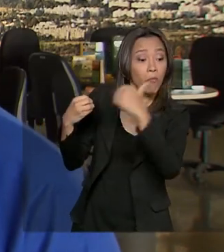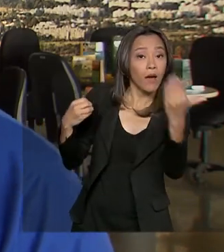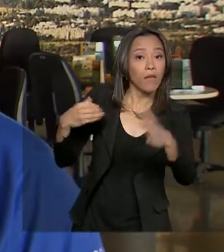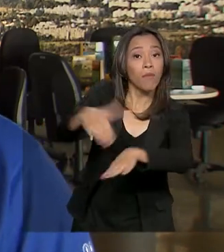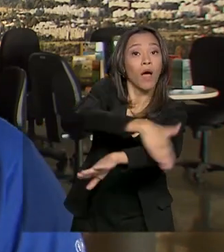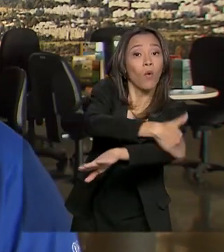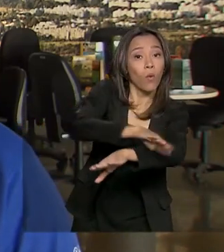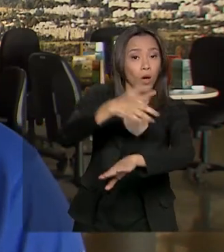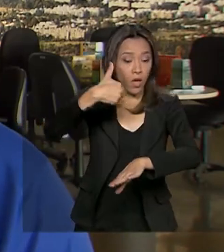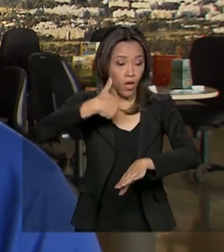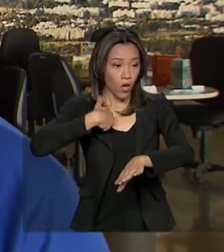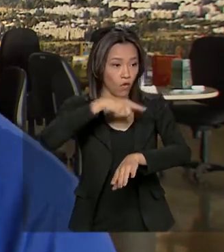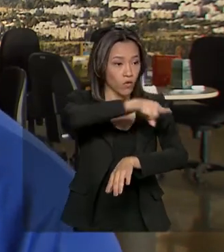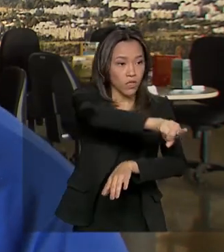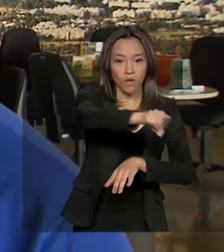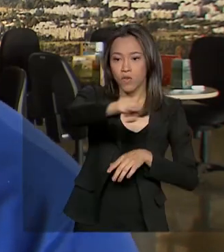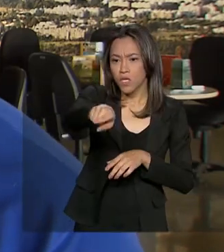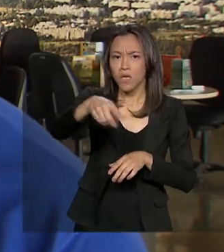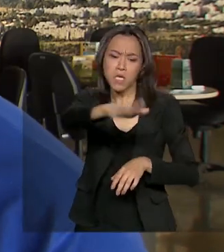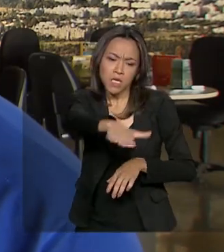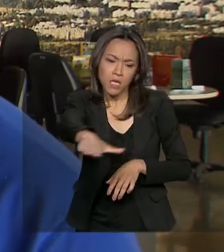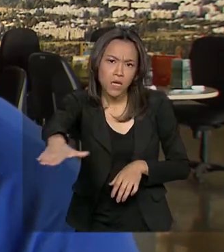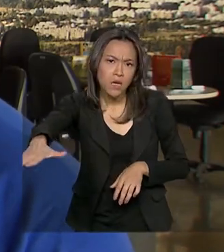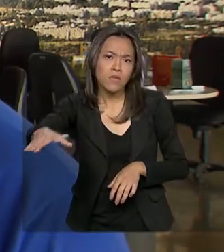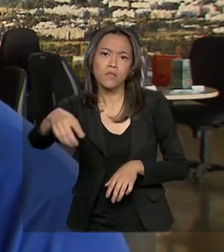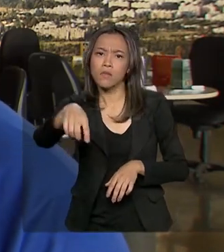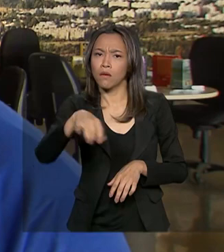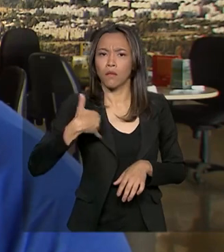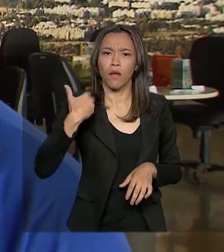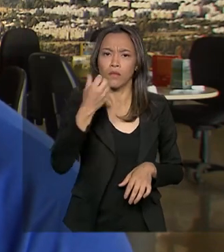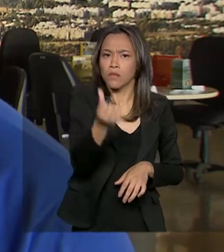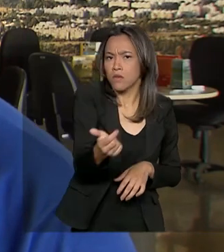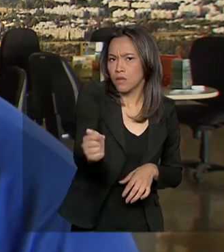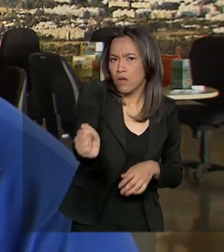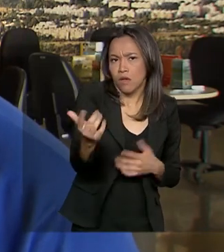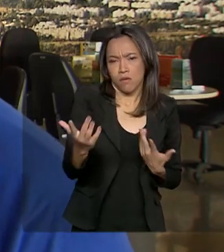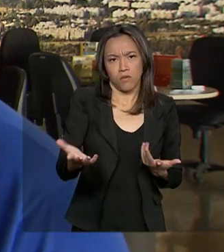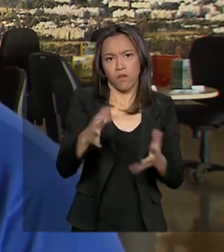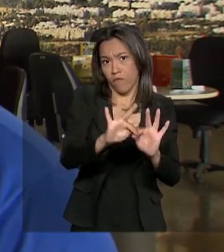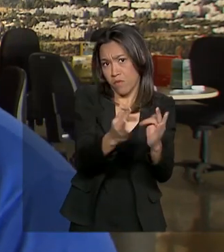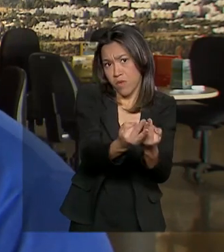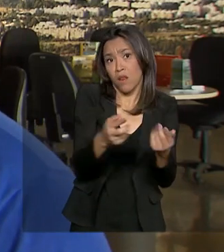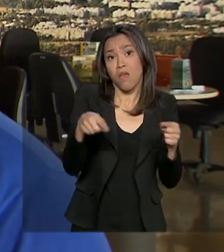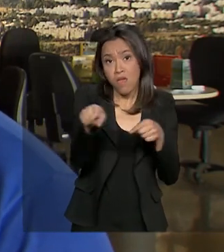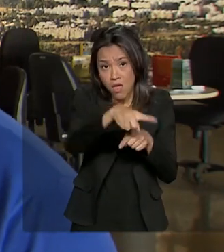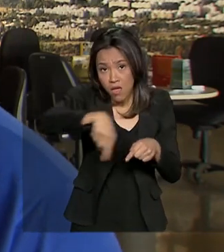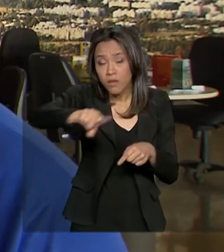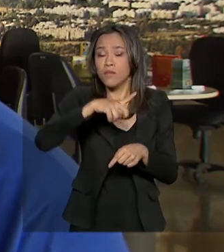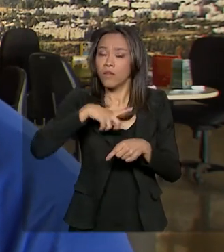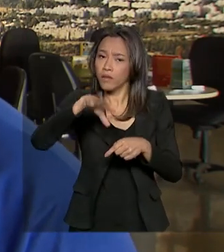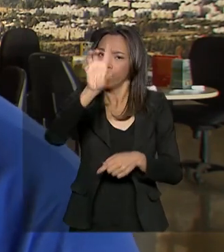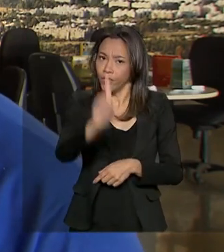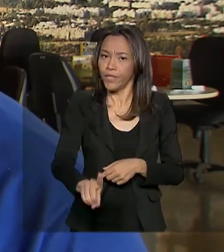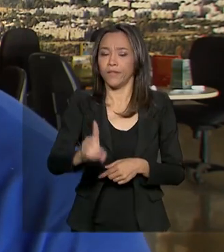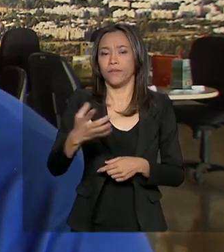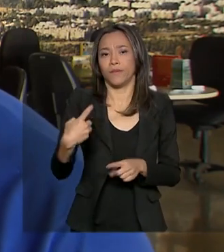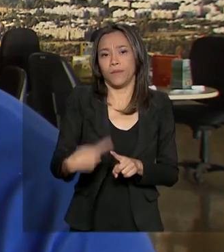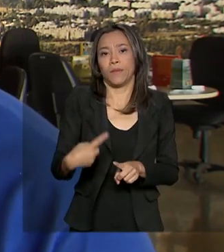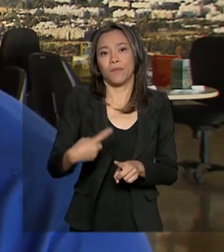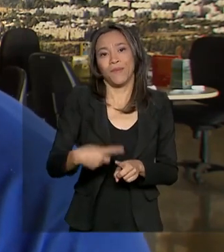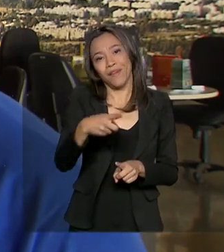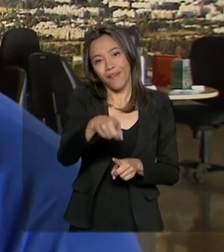você, como a criança que está aqui passando de 6, 7, ou a família, ela tem direito, porque ela faz parte